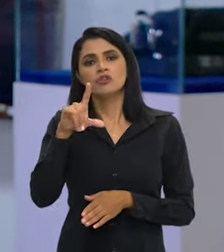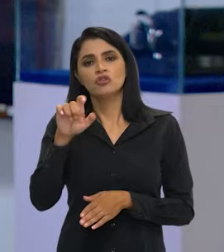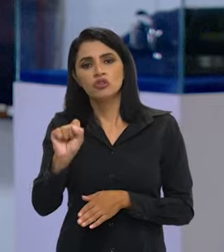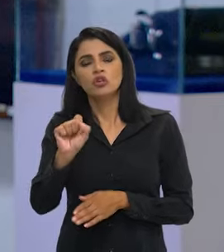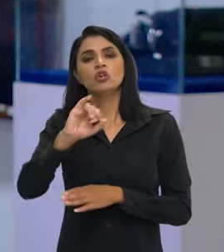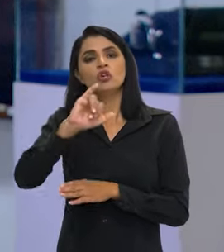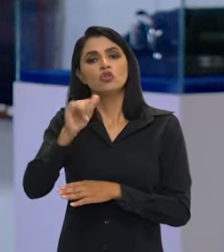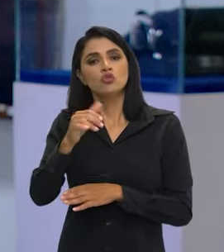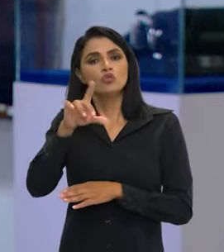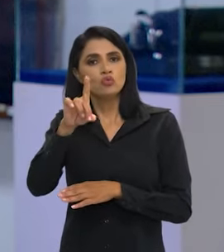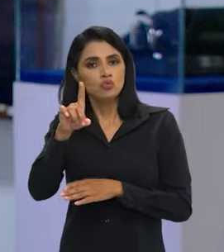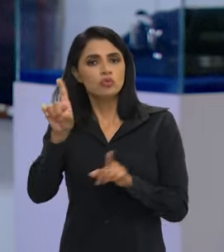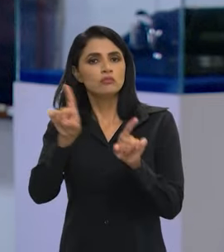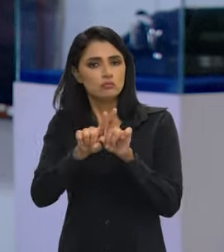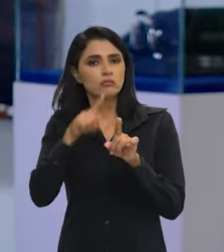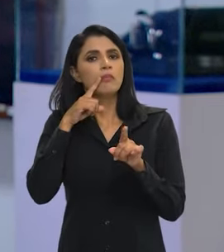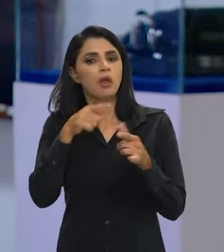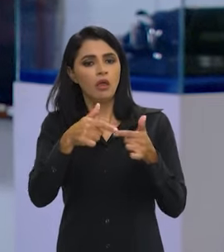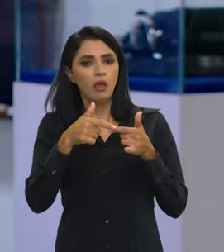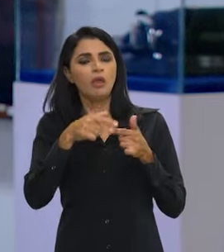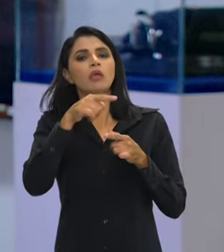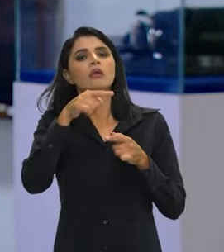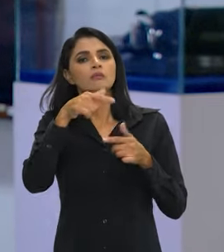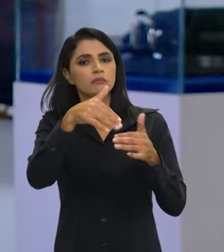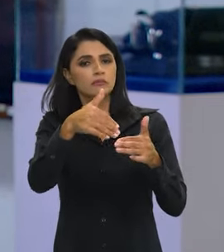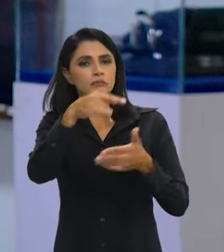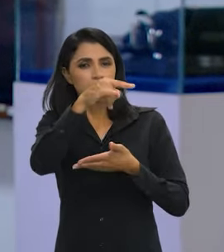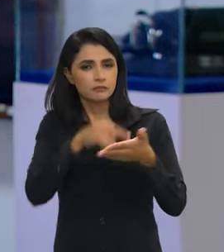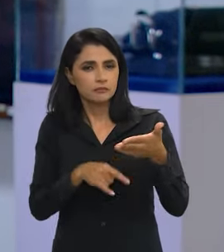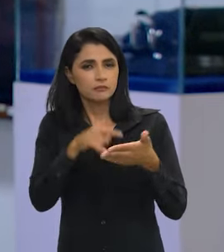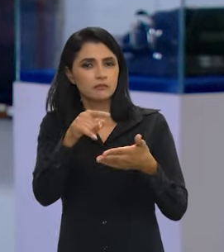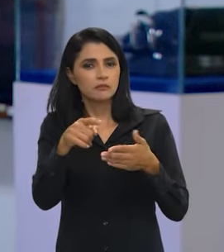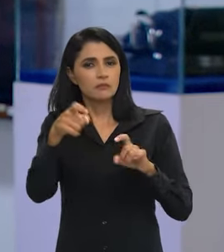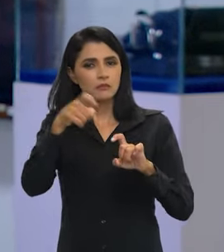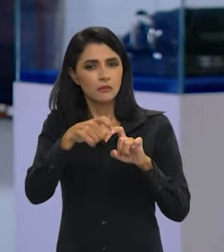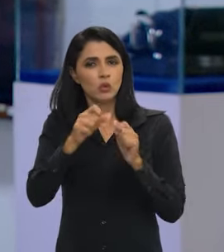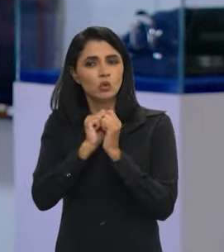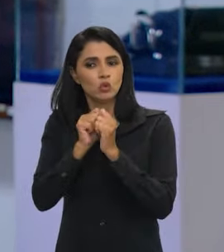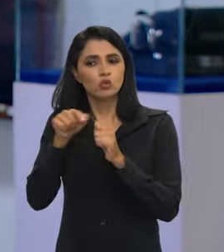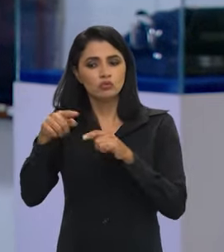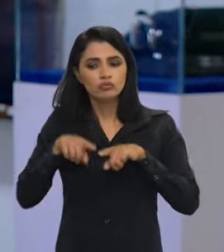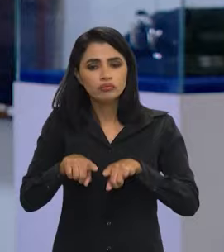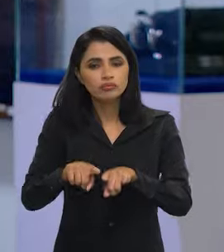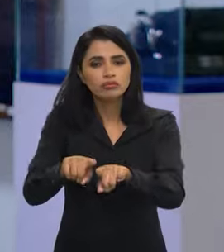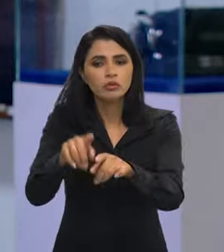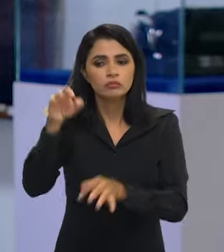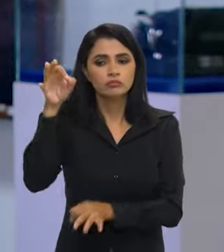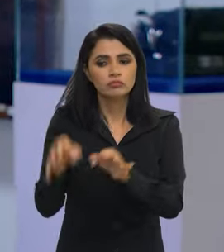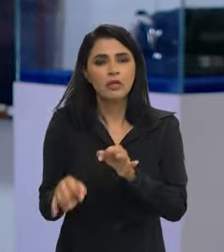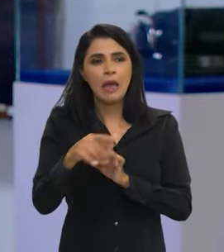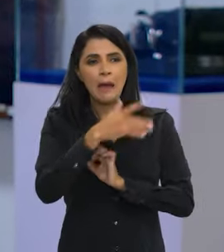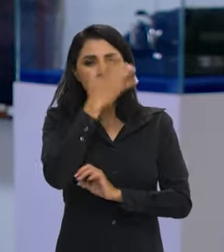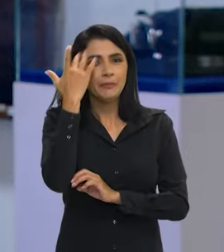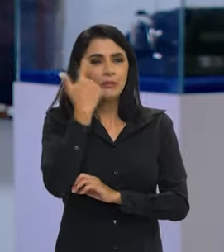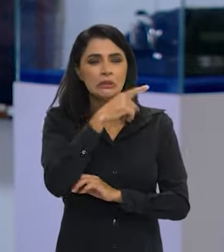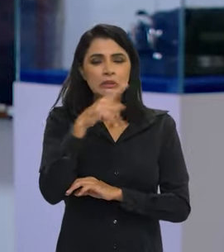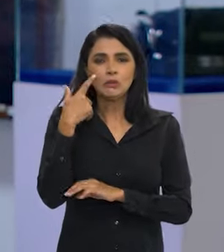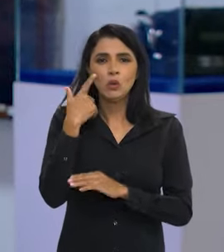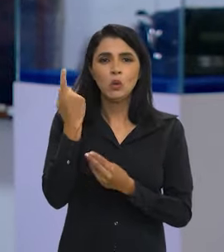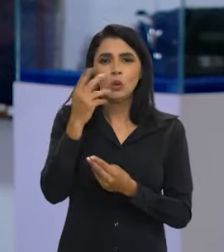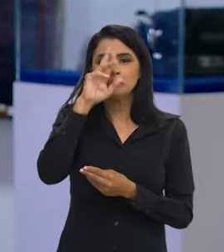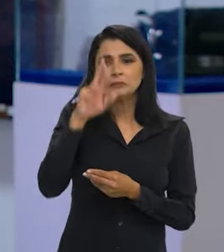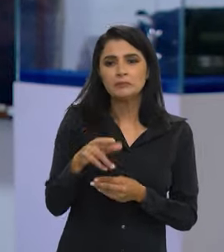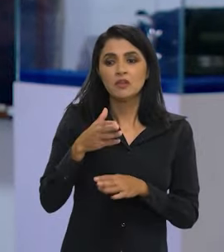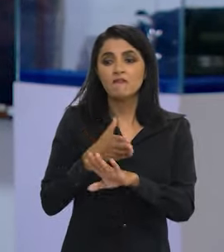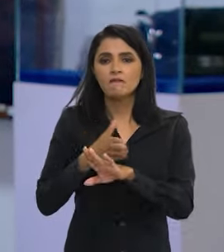andando com o atestado também junto ao Judiciário. Para que aquelas pessoas que, por alguma razão ou uma orientação